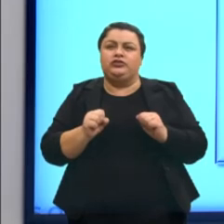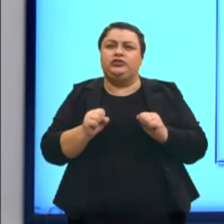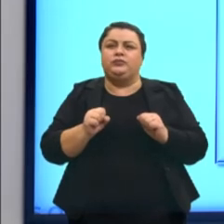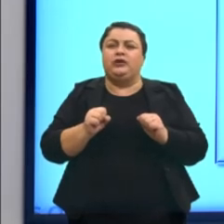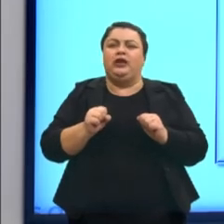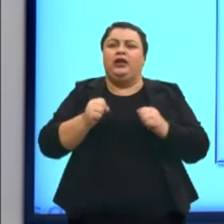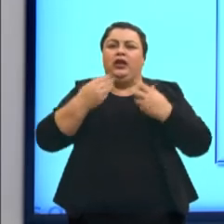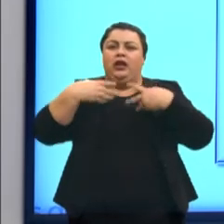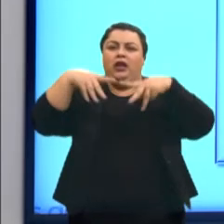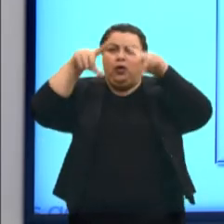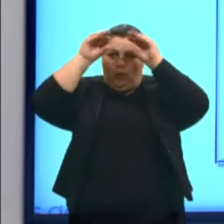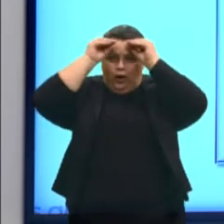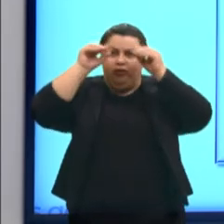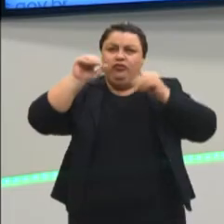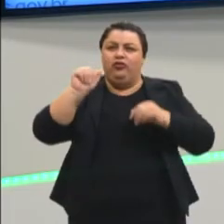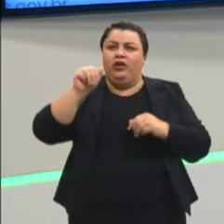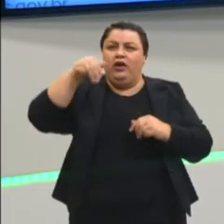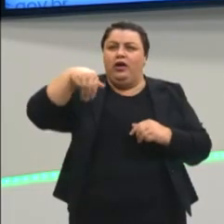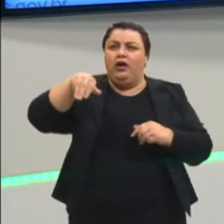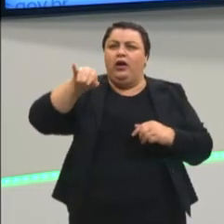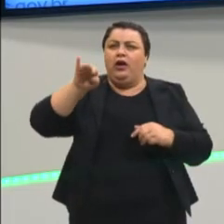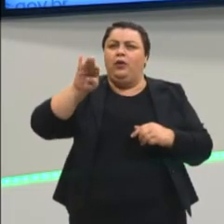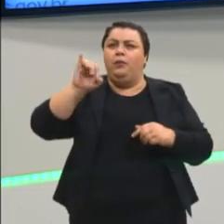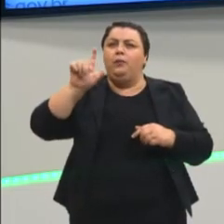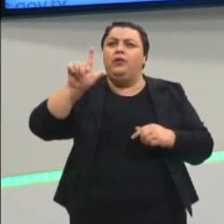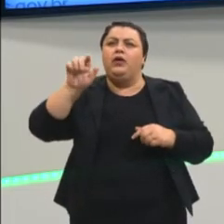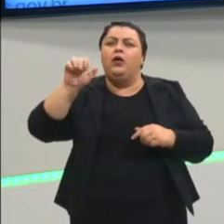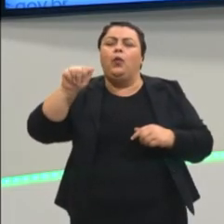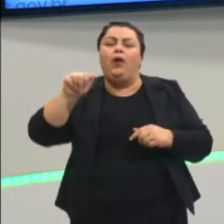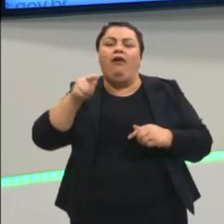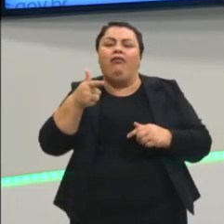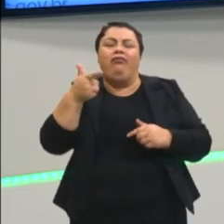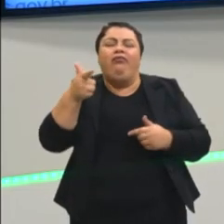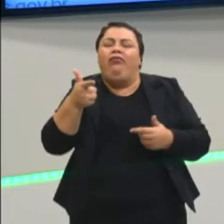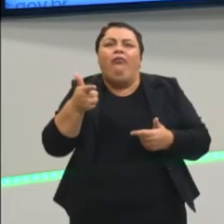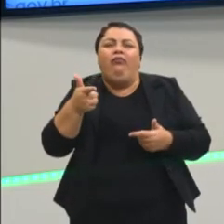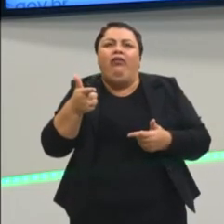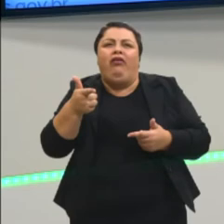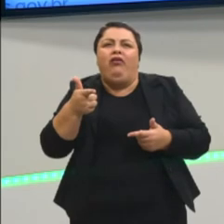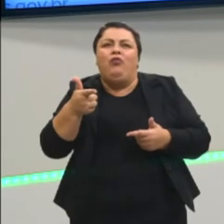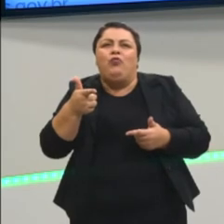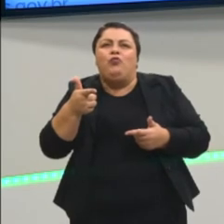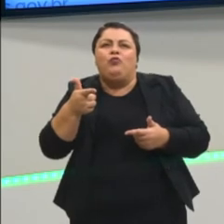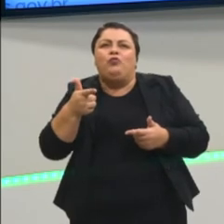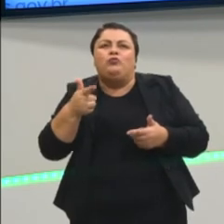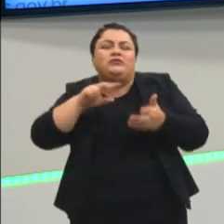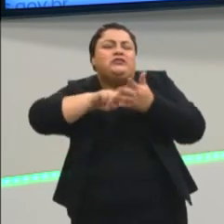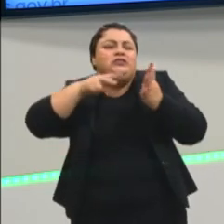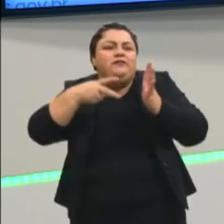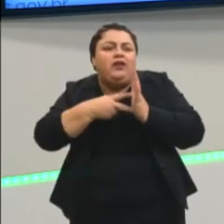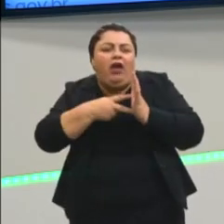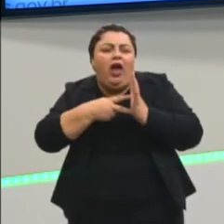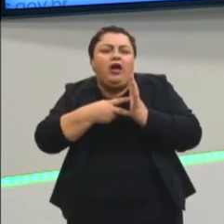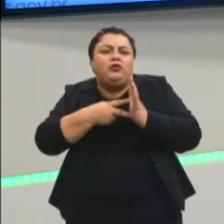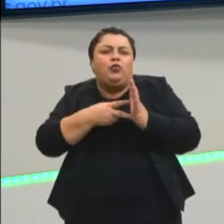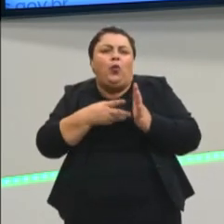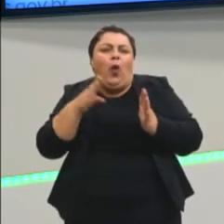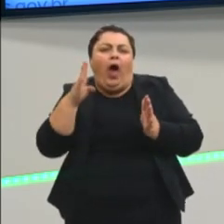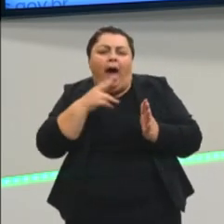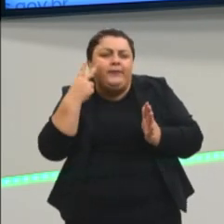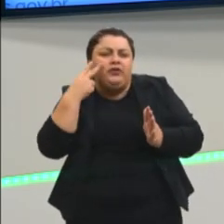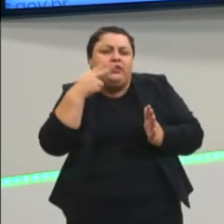ambígua. Ela não tem um significado tão claro de primeira. E ela se dá através da ficção.